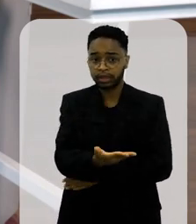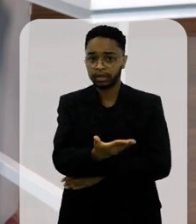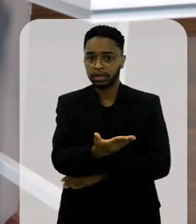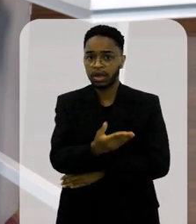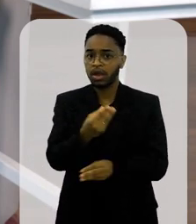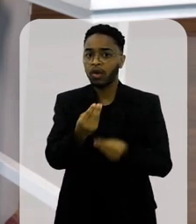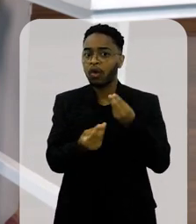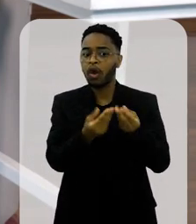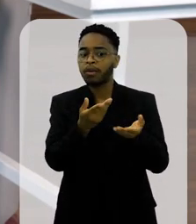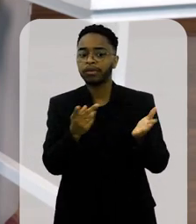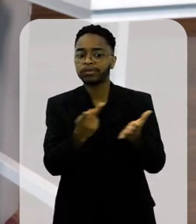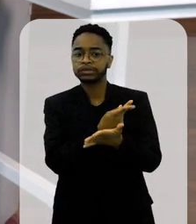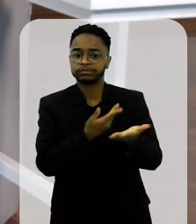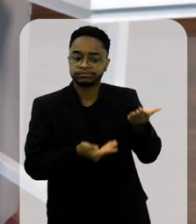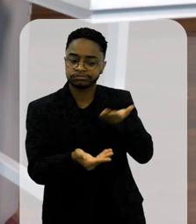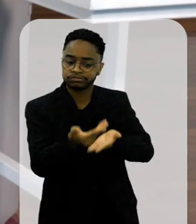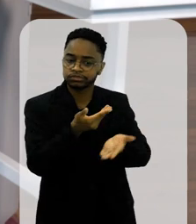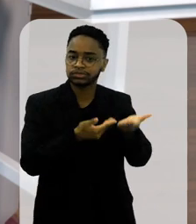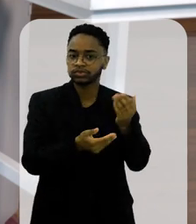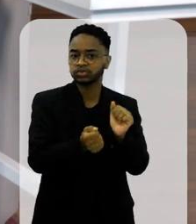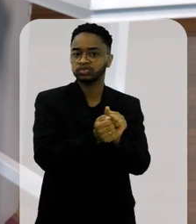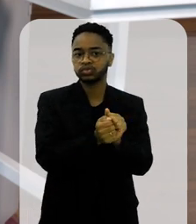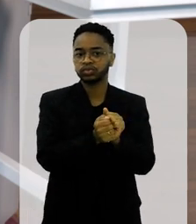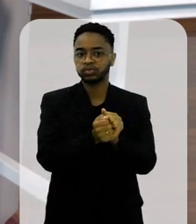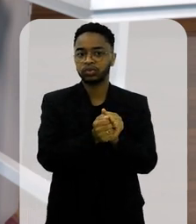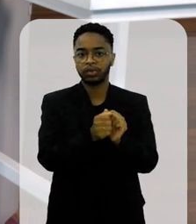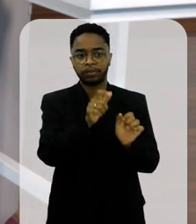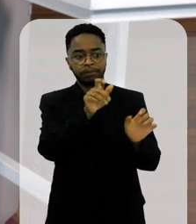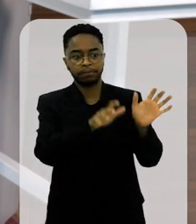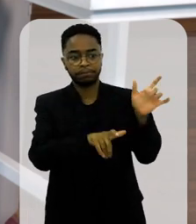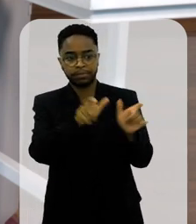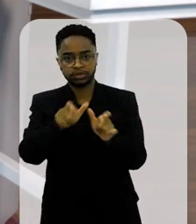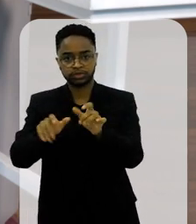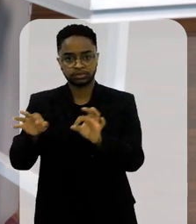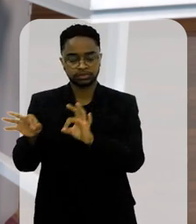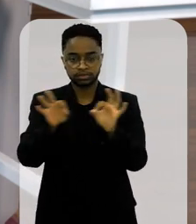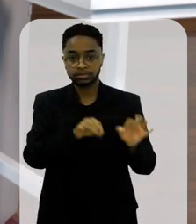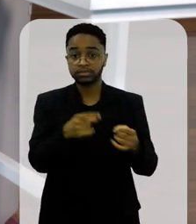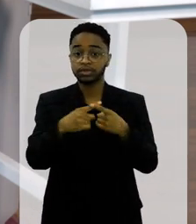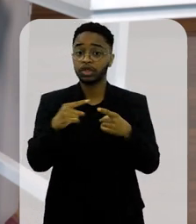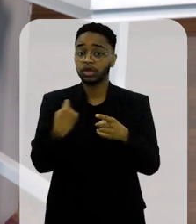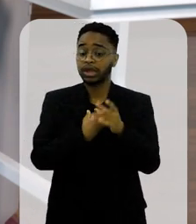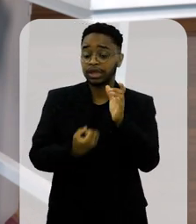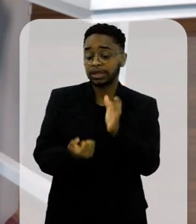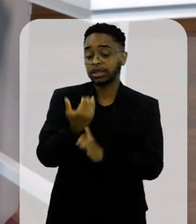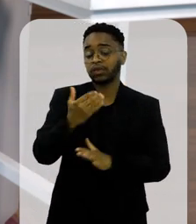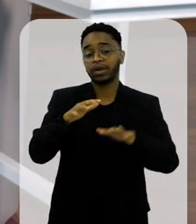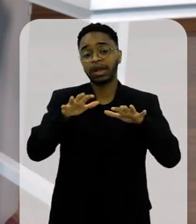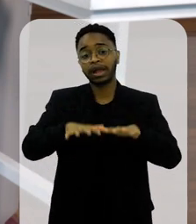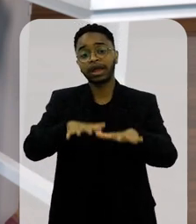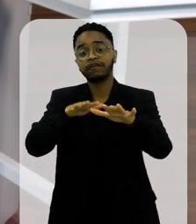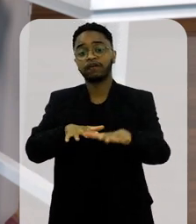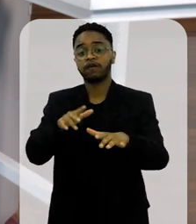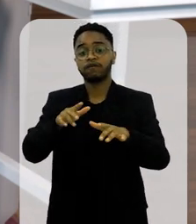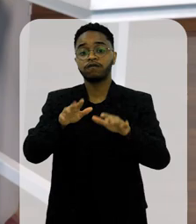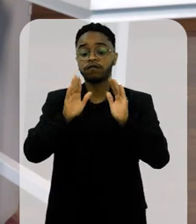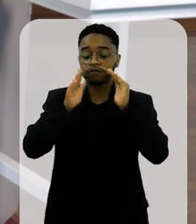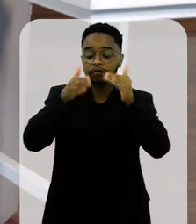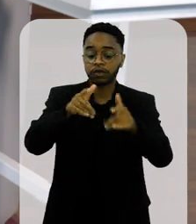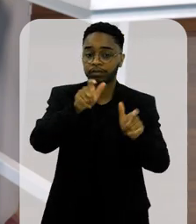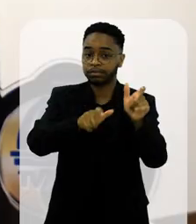Dona Ivone Lara com aquela interação com o público? tarde que tem que existir com o público, né? A gente faz carnaval para o público. isso.